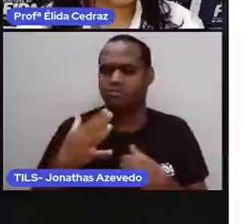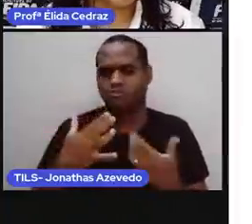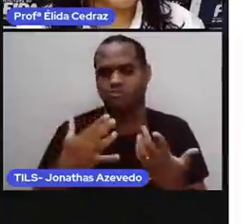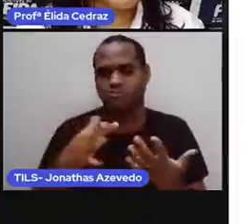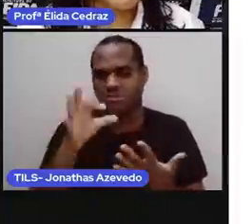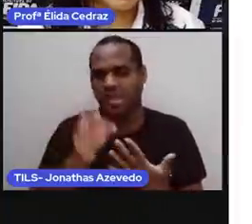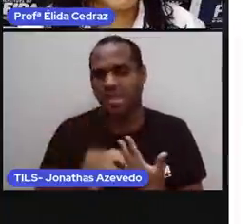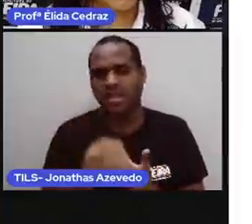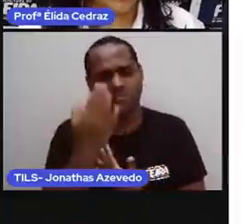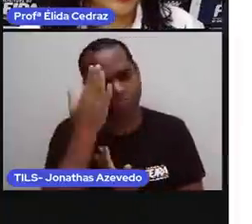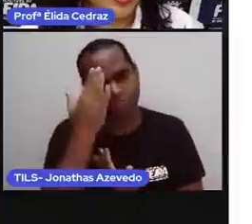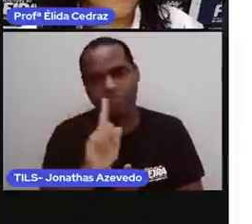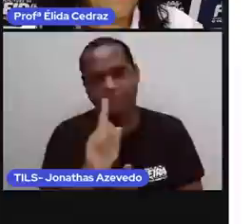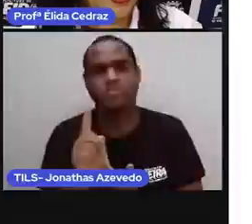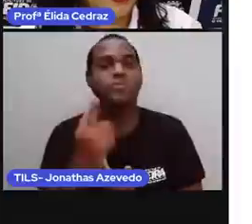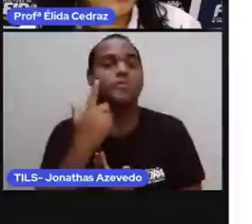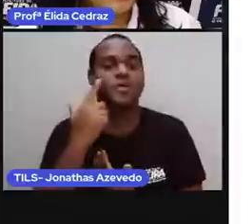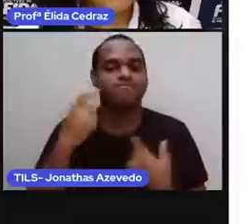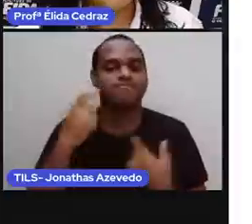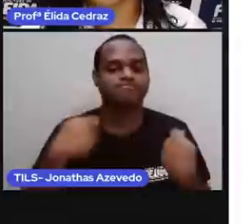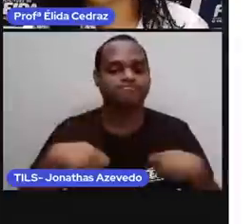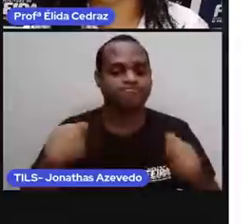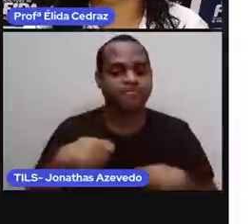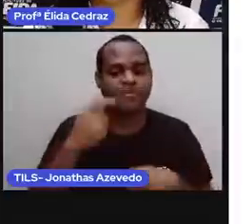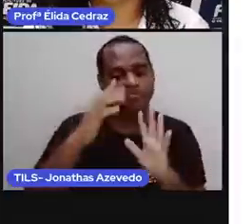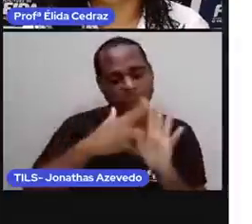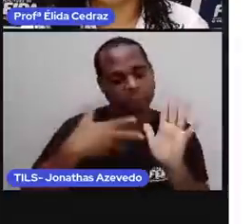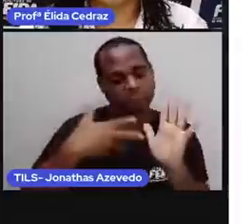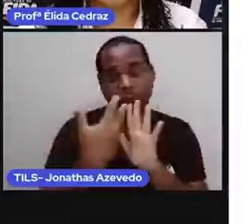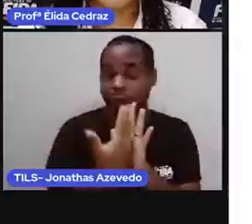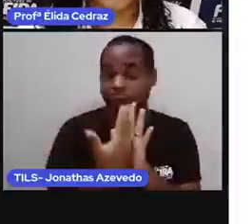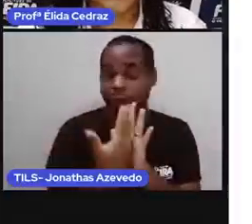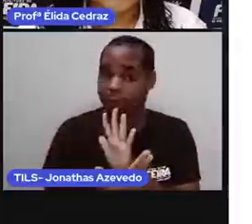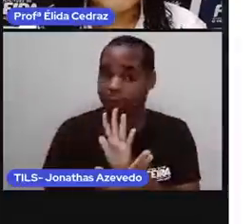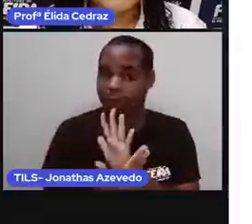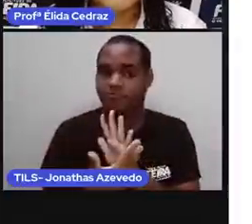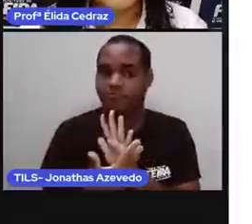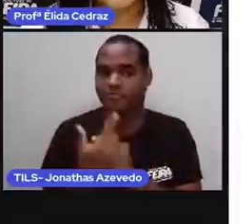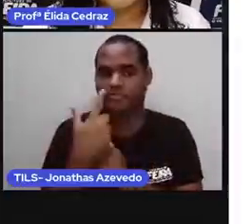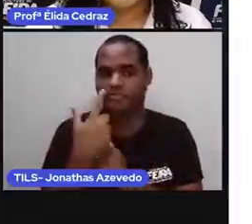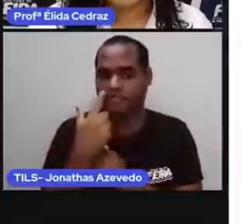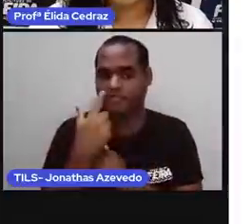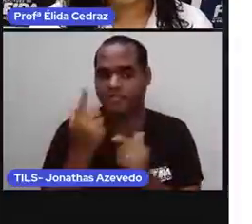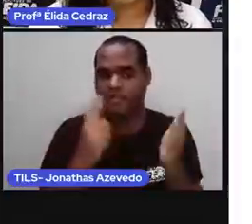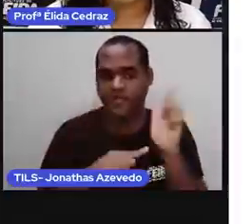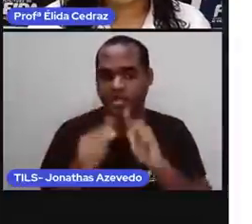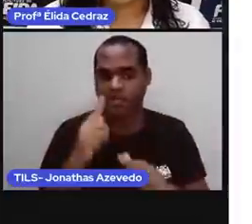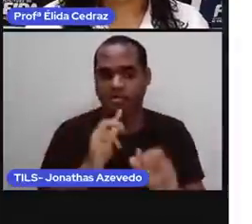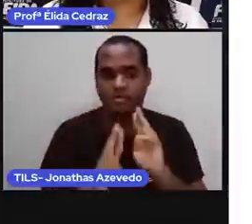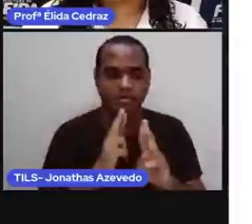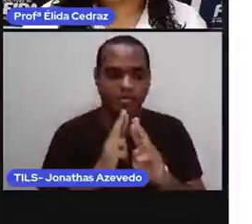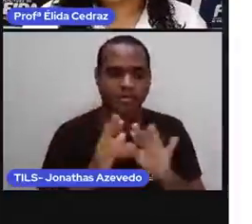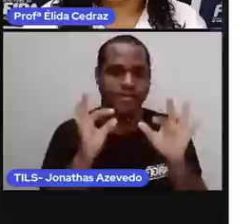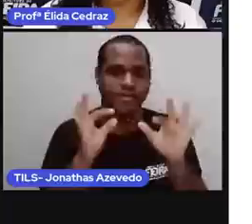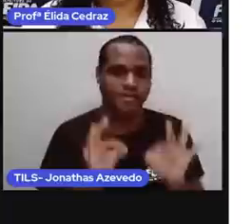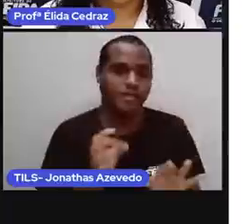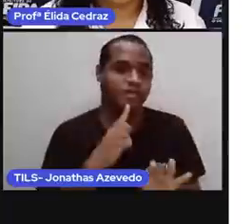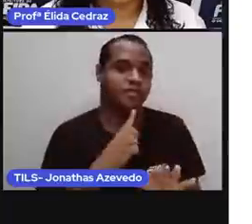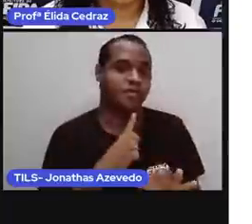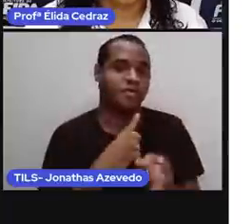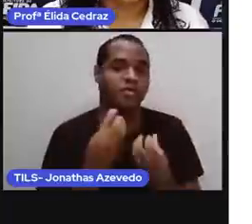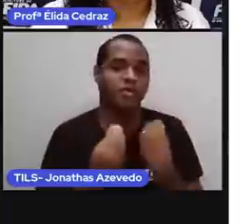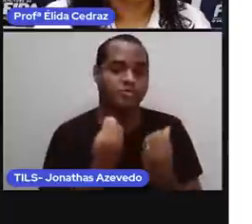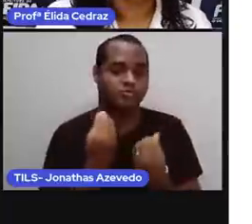você vai precisar olhar bem essa tabela para conseguir responder essas questões.